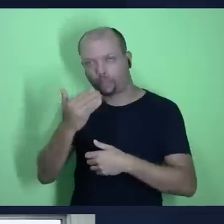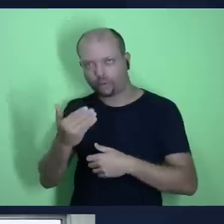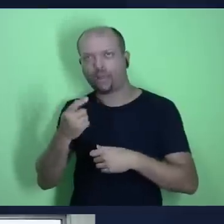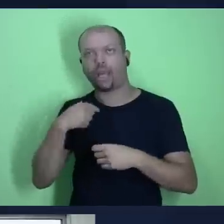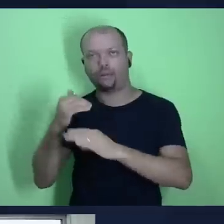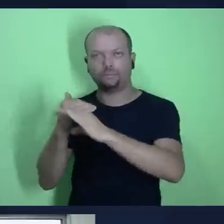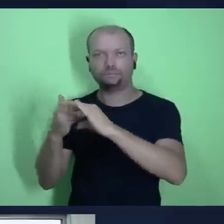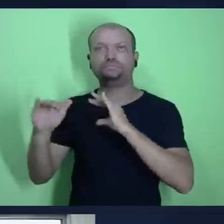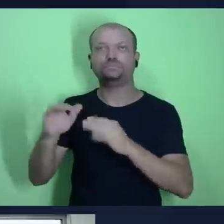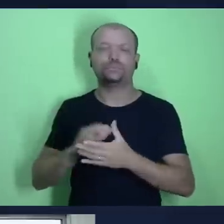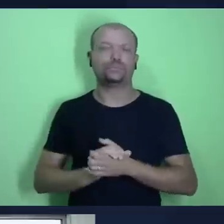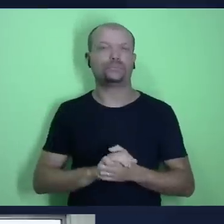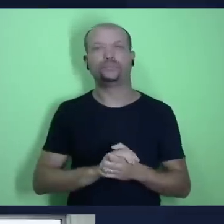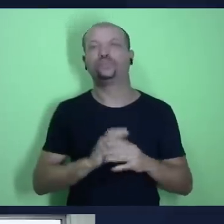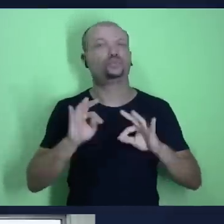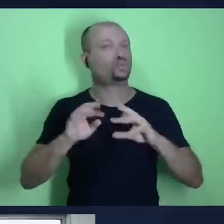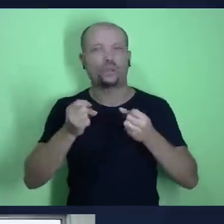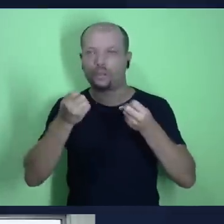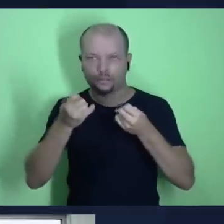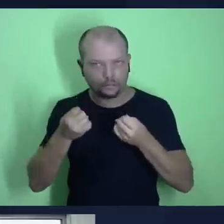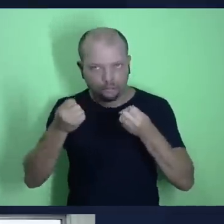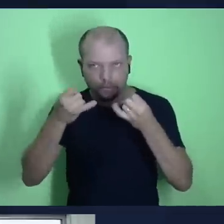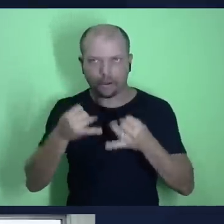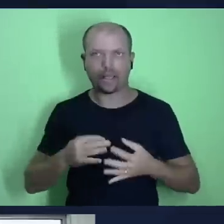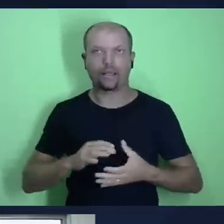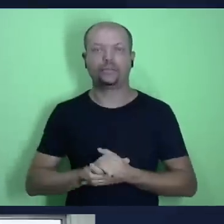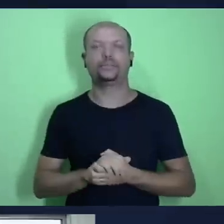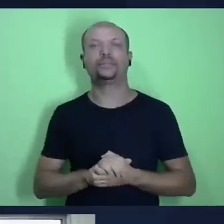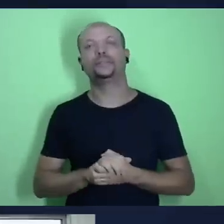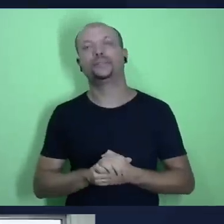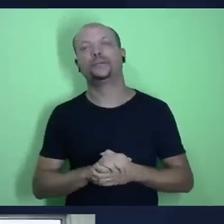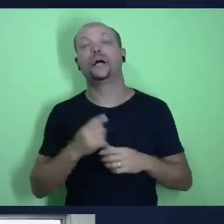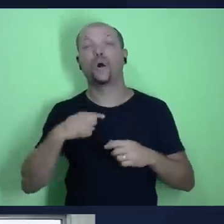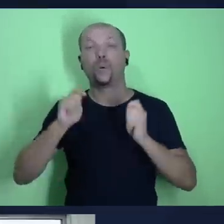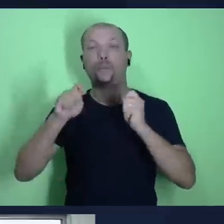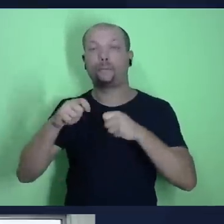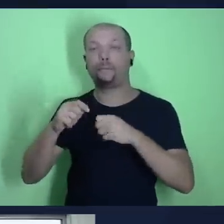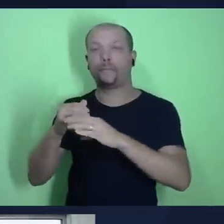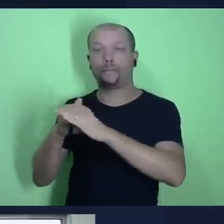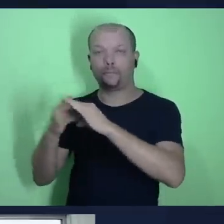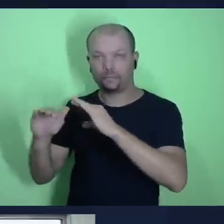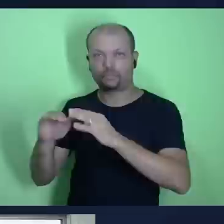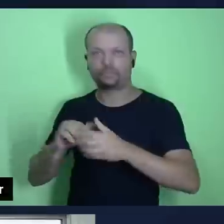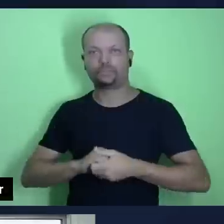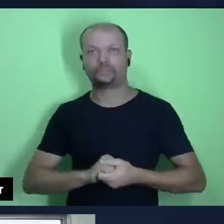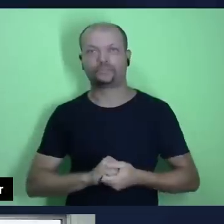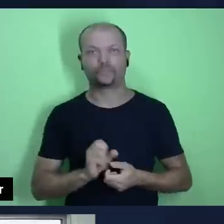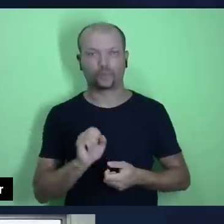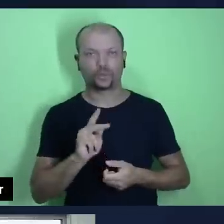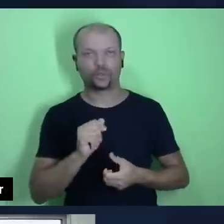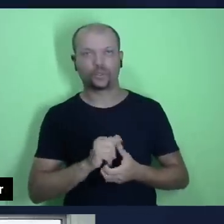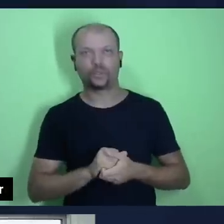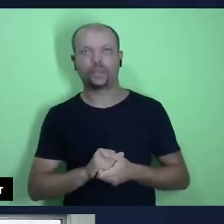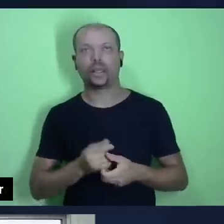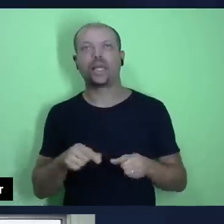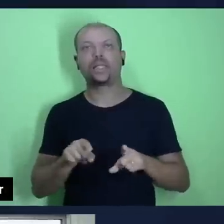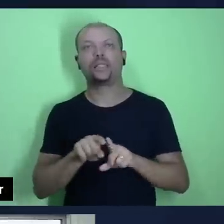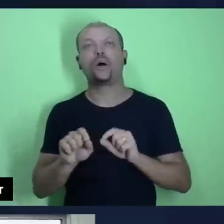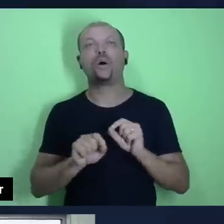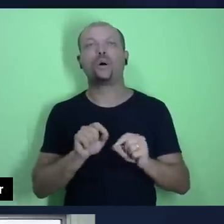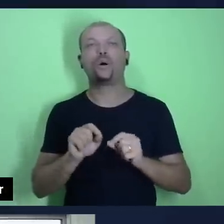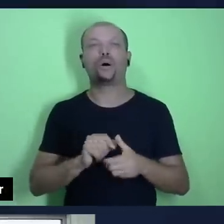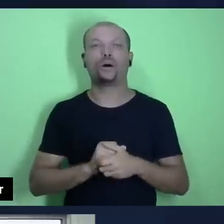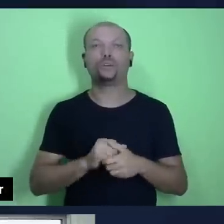profissionais liberais, trabalhadores, empregados, eu posso enviar para você, então estamos à disposição, entre em contato